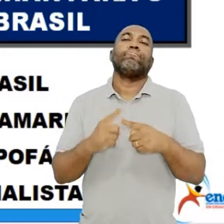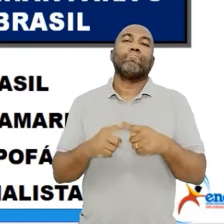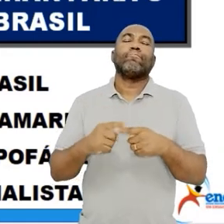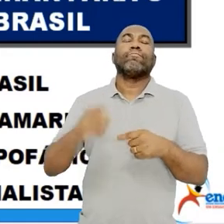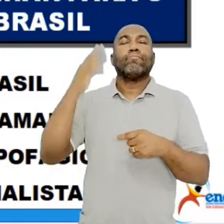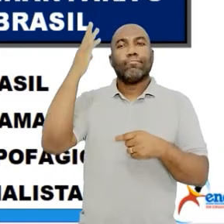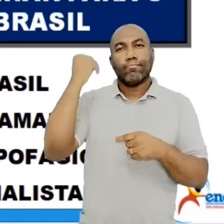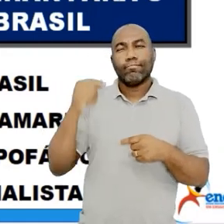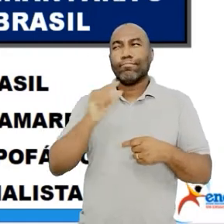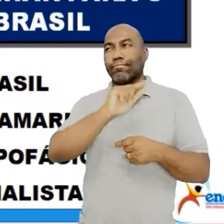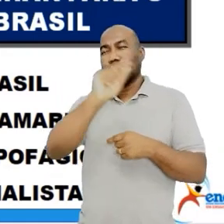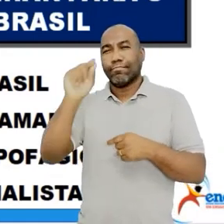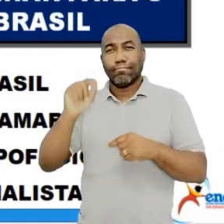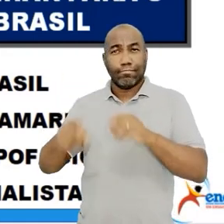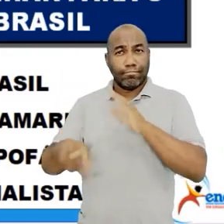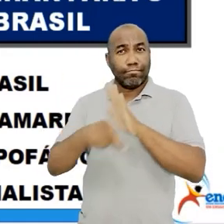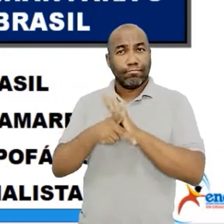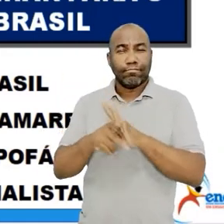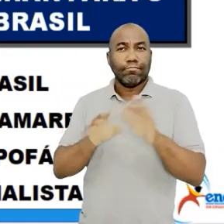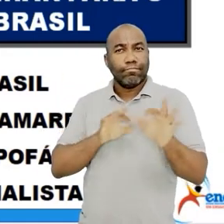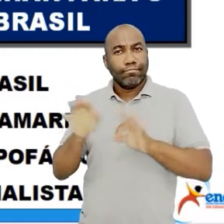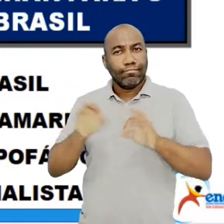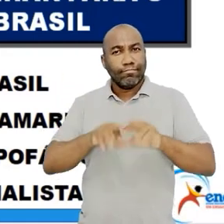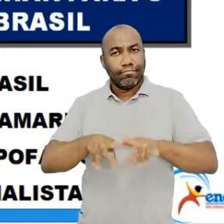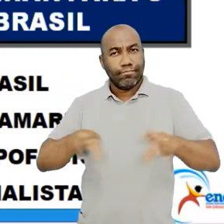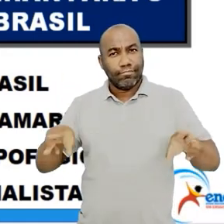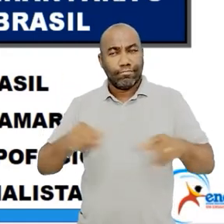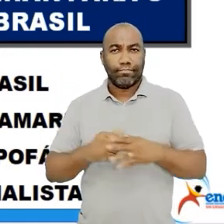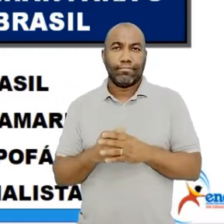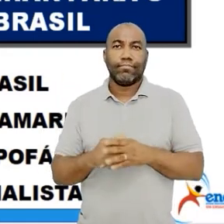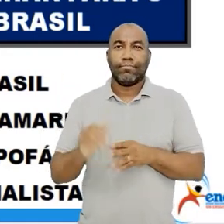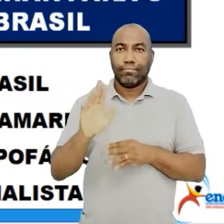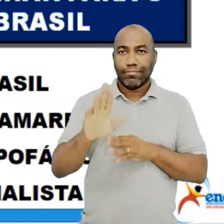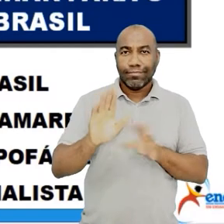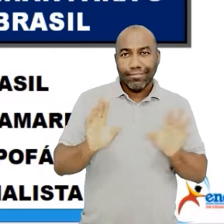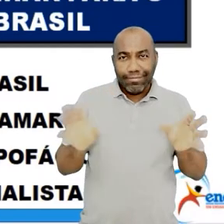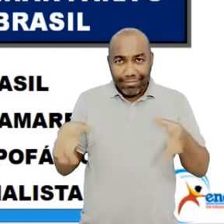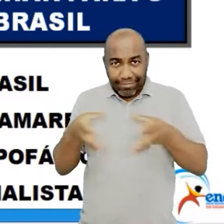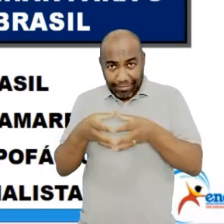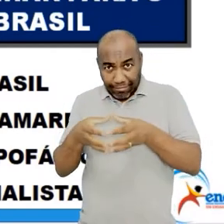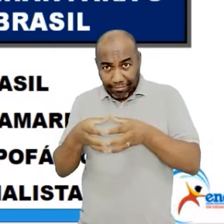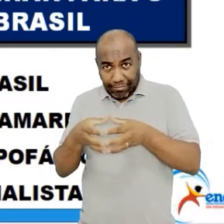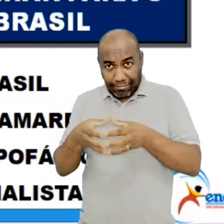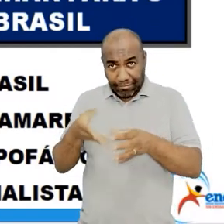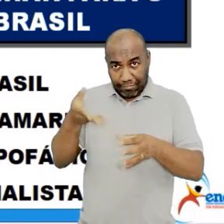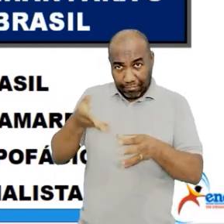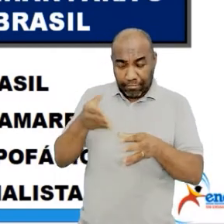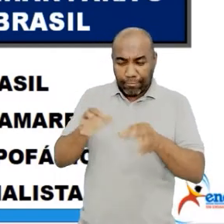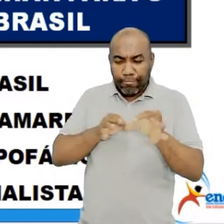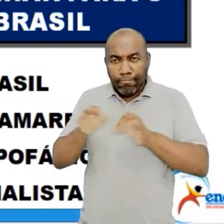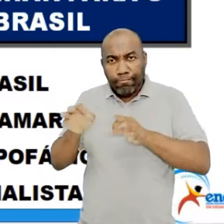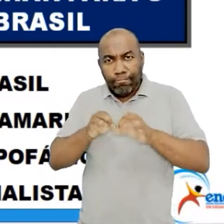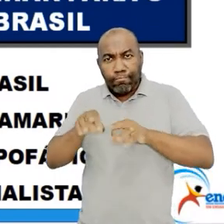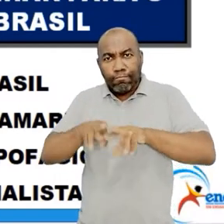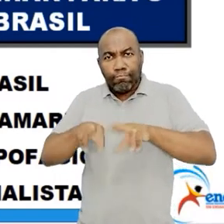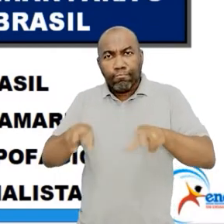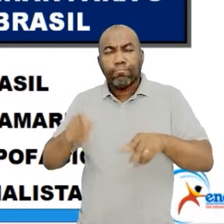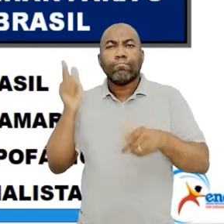nacionalista brasileiro. Esses grupos, essas pessoas, elas vão se